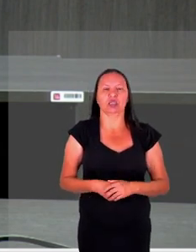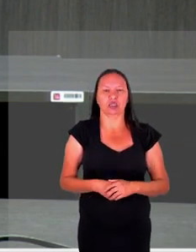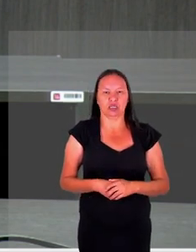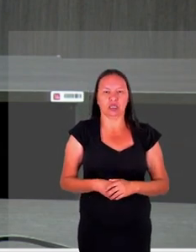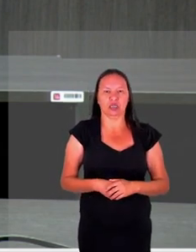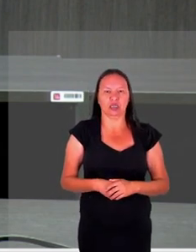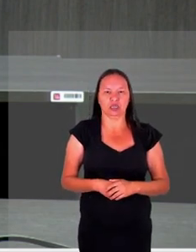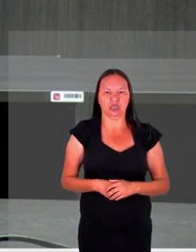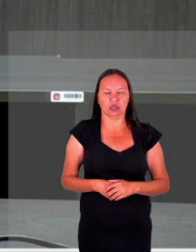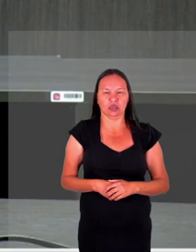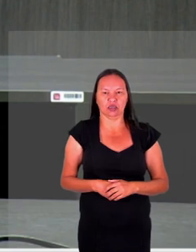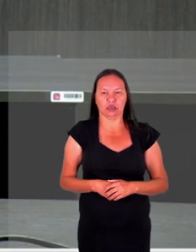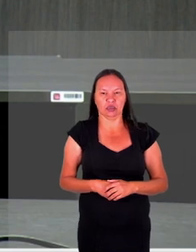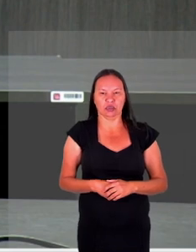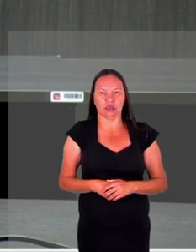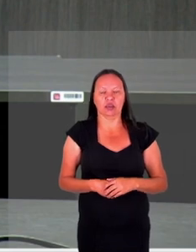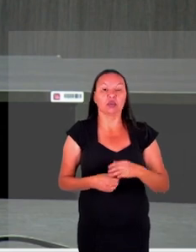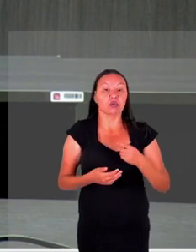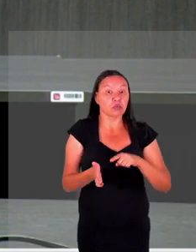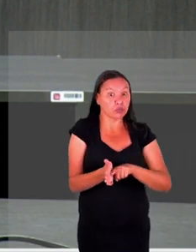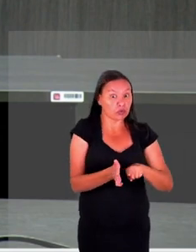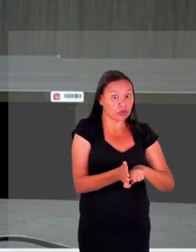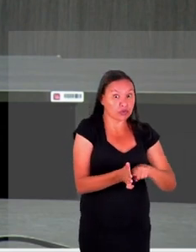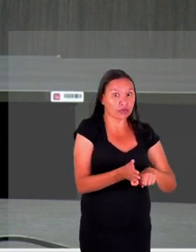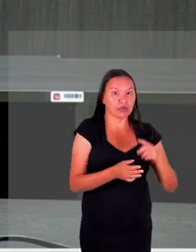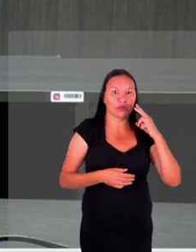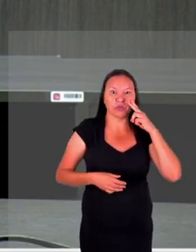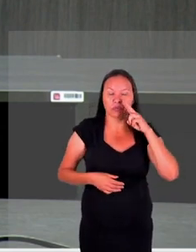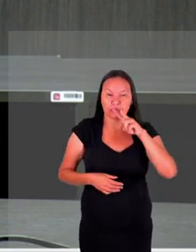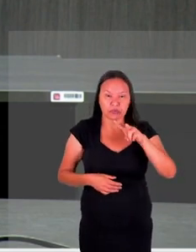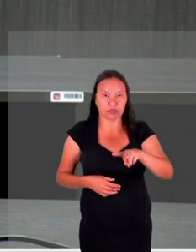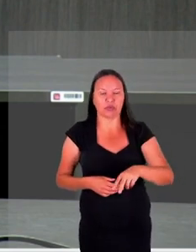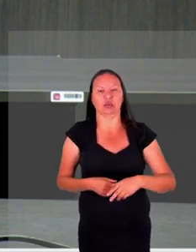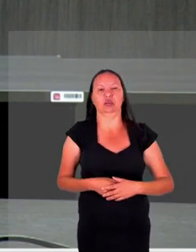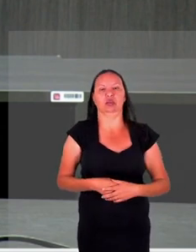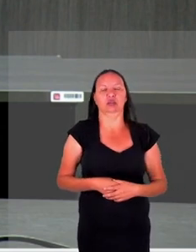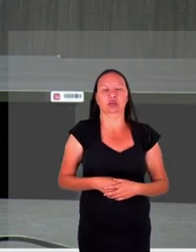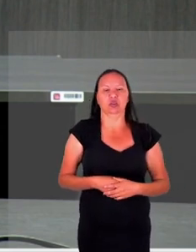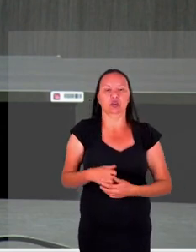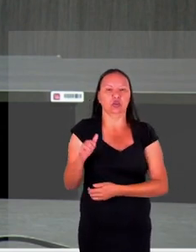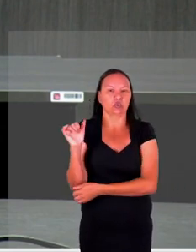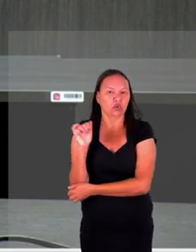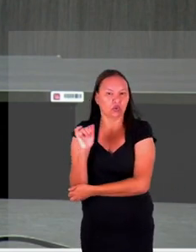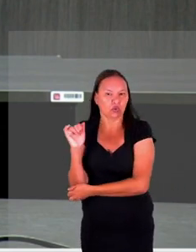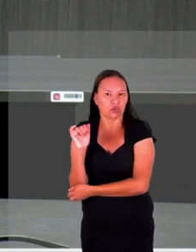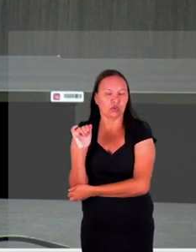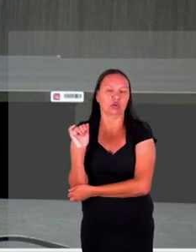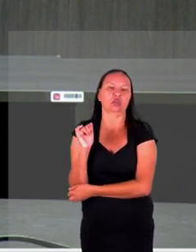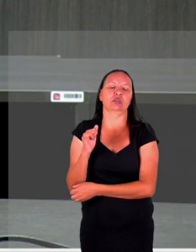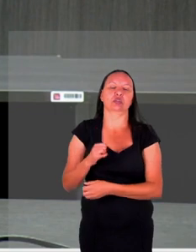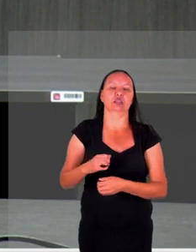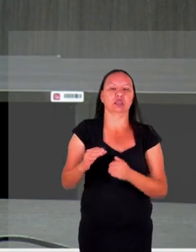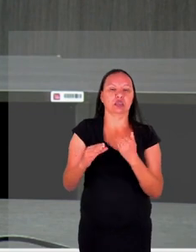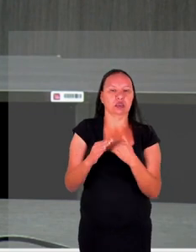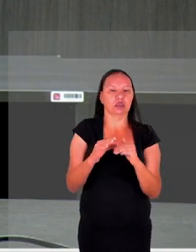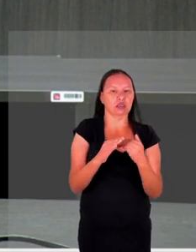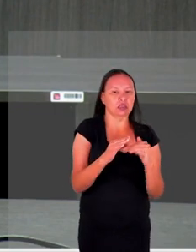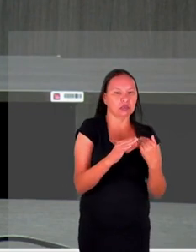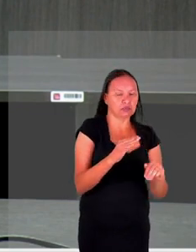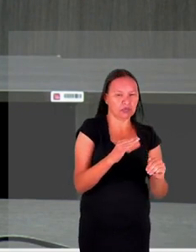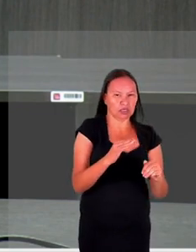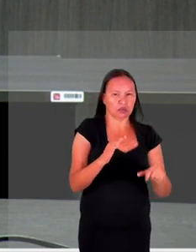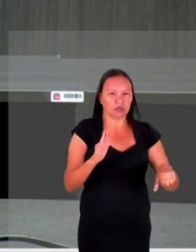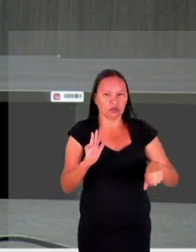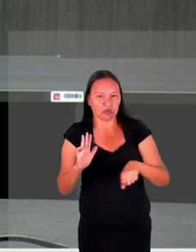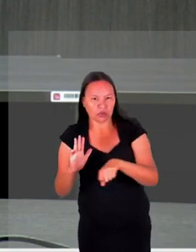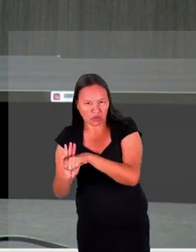antes até de verificar se vocês querem fazer alguma outra observação do nosso e-mail da coordenadoria que é defesadasvítimas